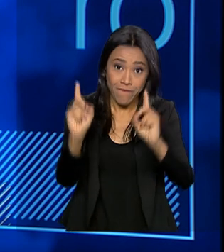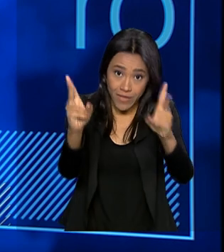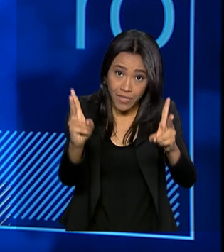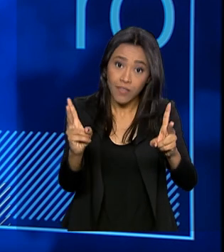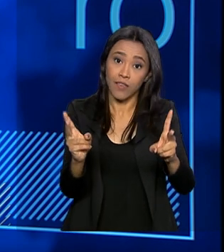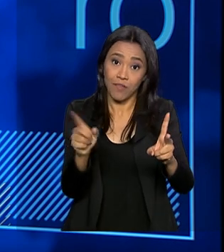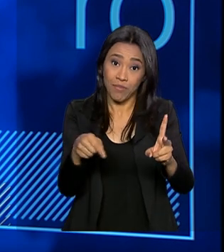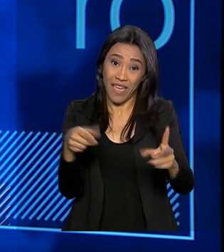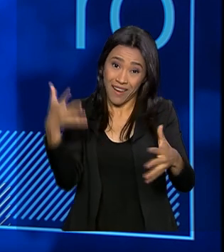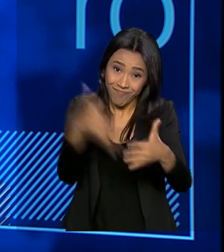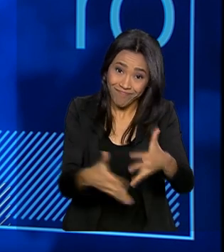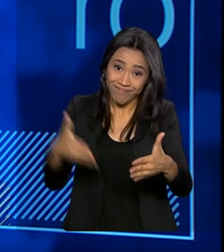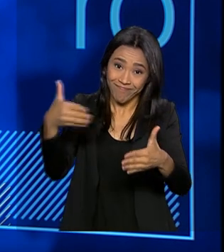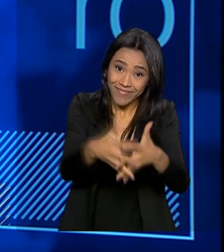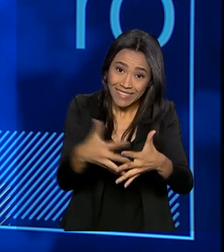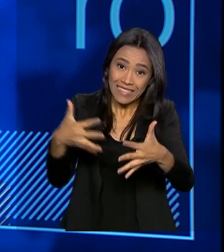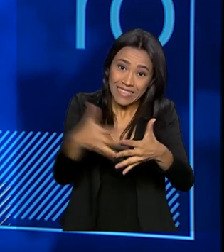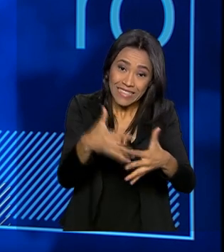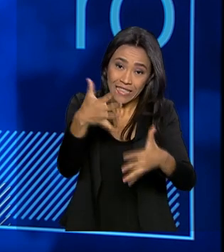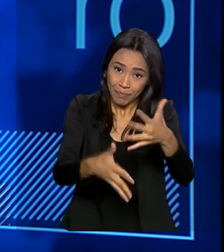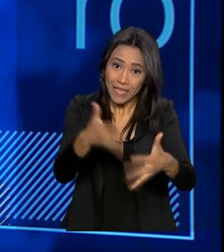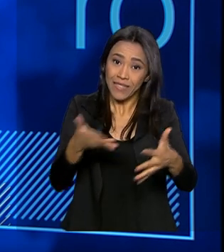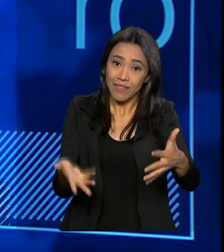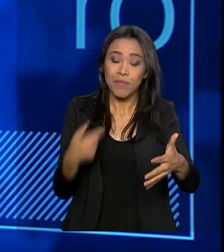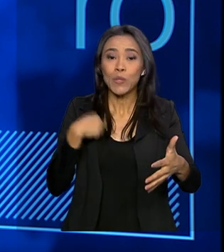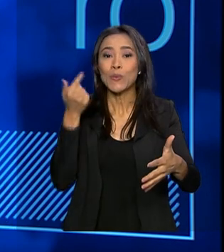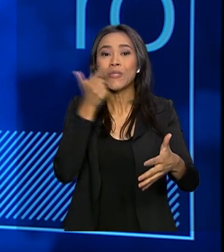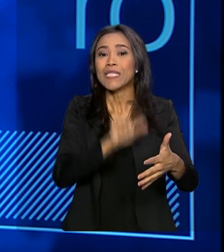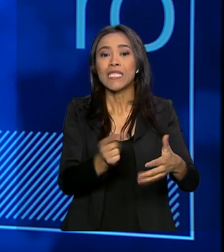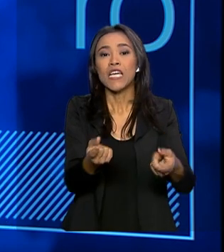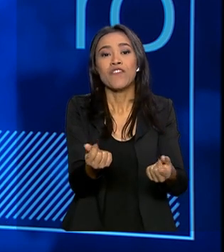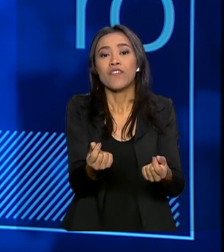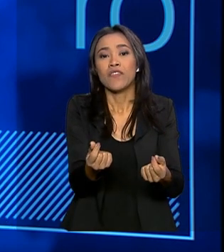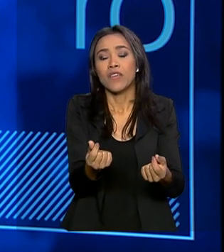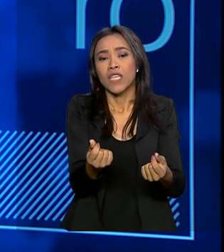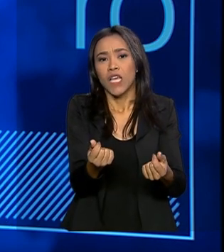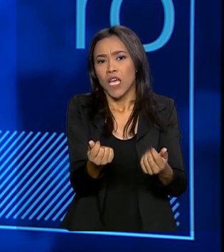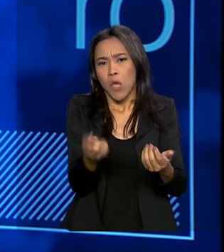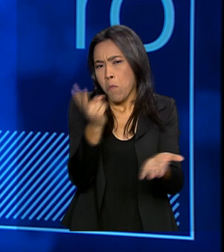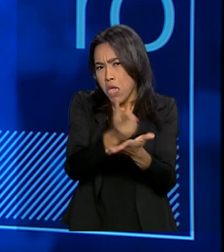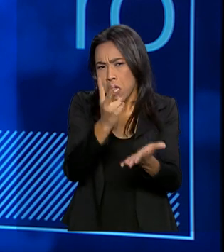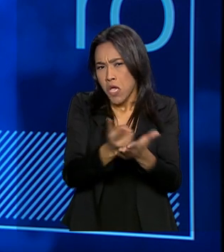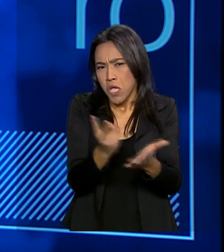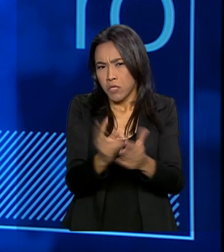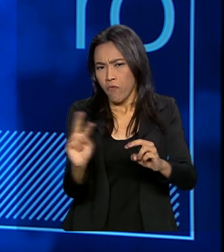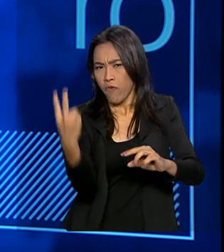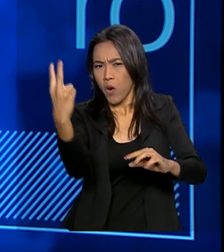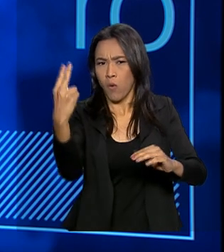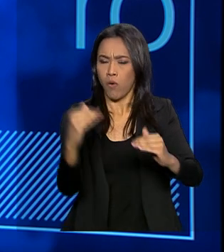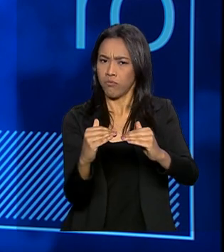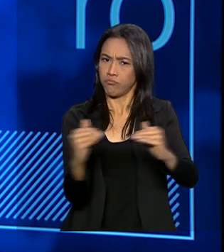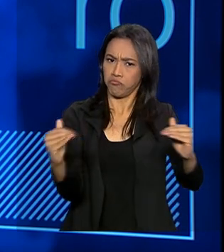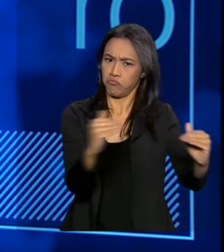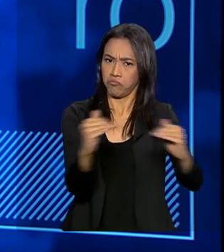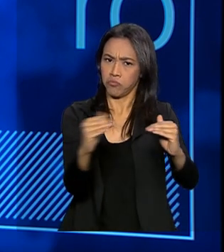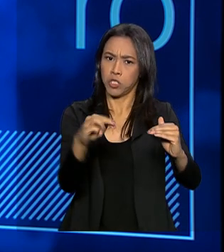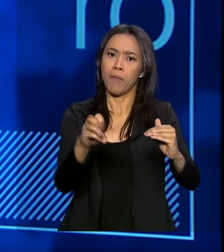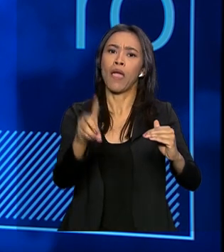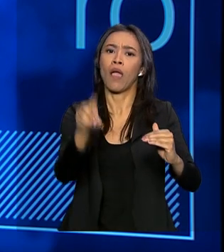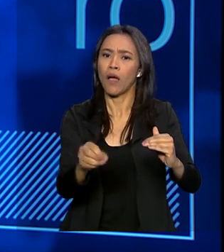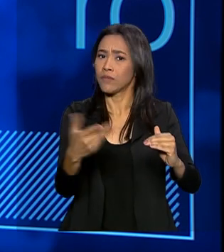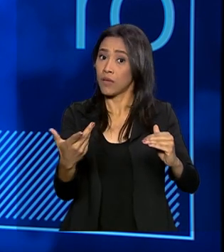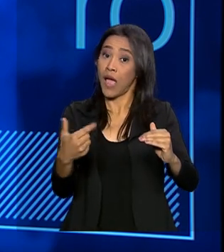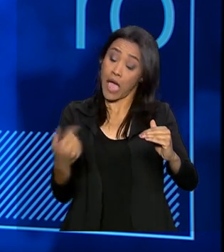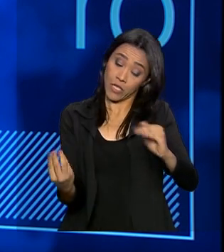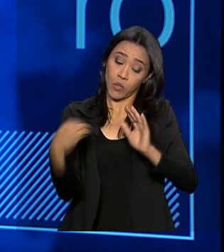Era um entrave porque muitas vezes o bem oriundo do taco, você não conseguia vender pelo menos valor de mercado que os demais bens. Nós inserimos na